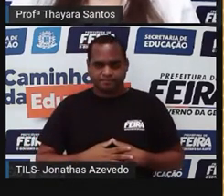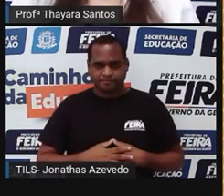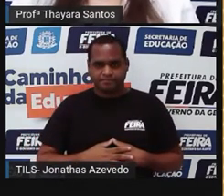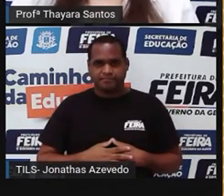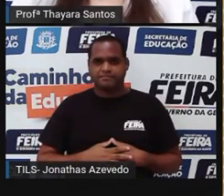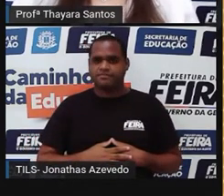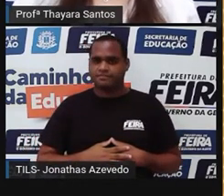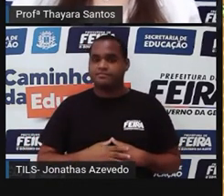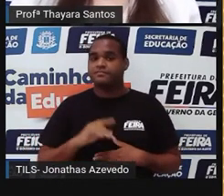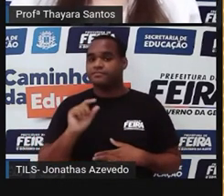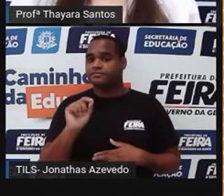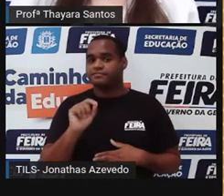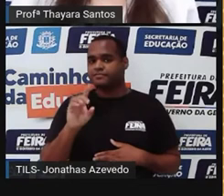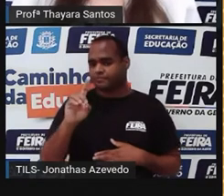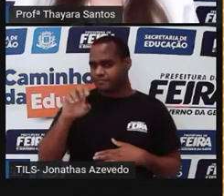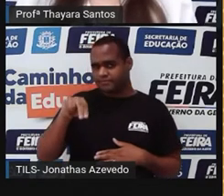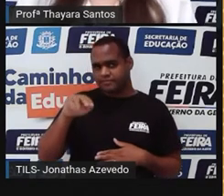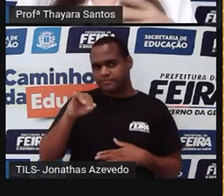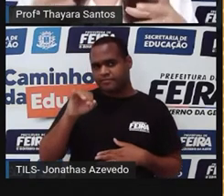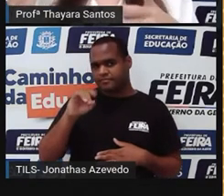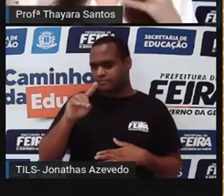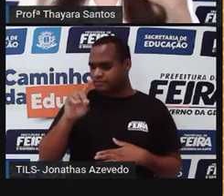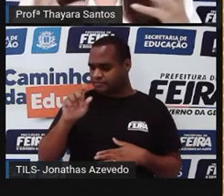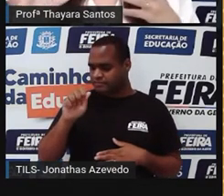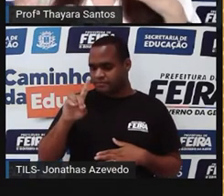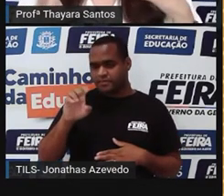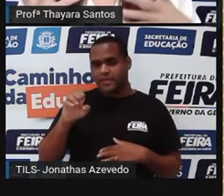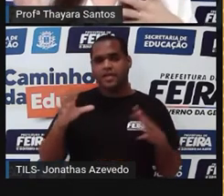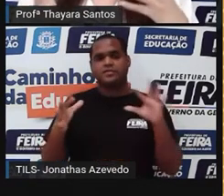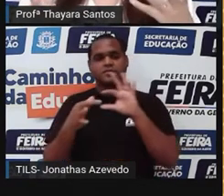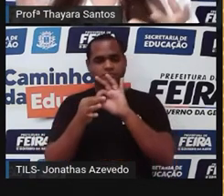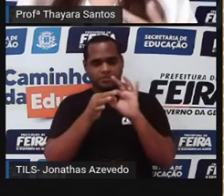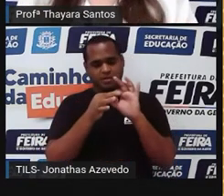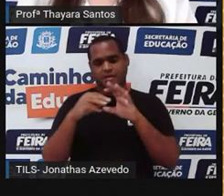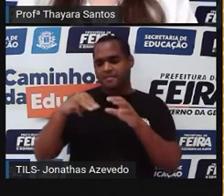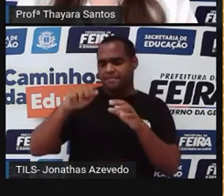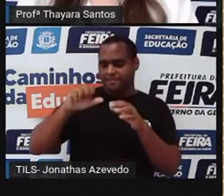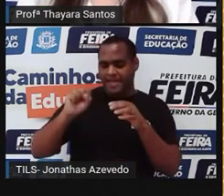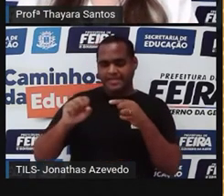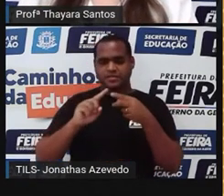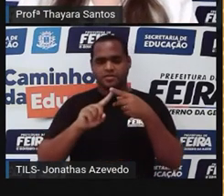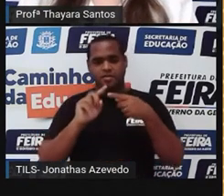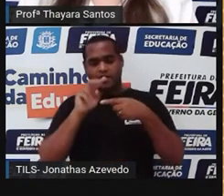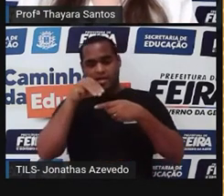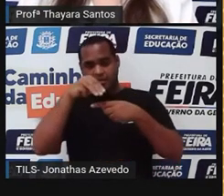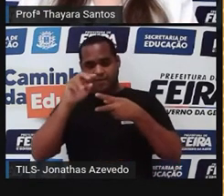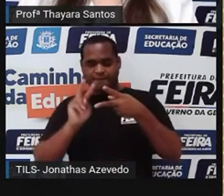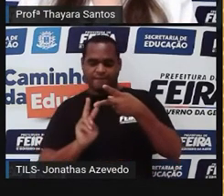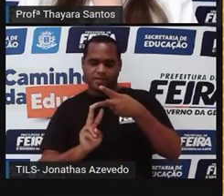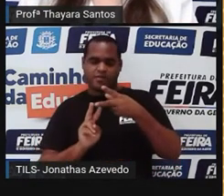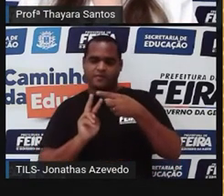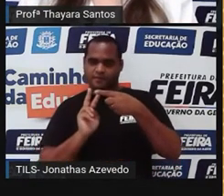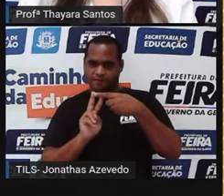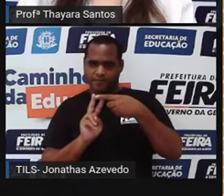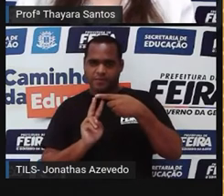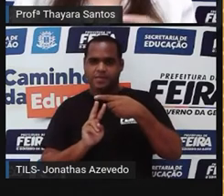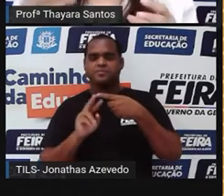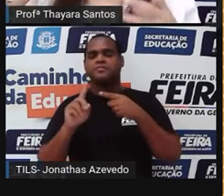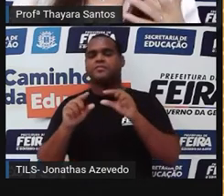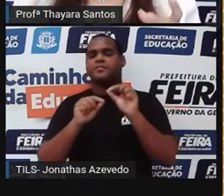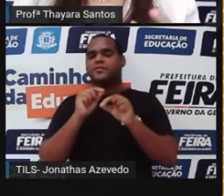E essa densidade, além de ter essa relação da massa com o volume, ela também diz respeito ao